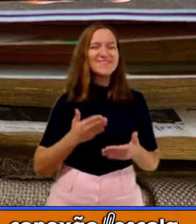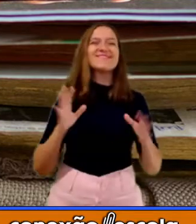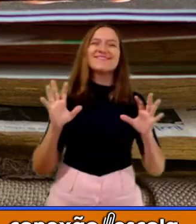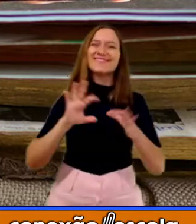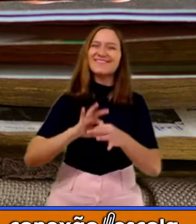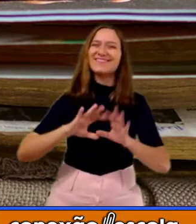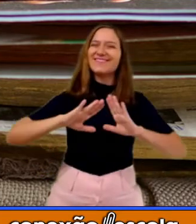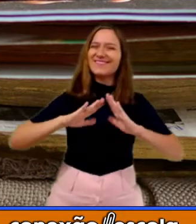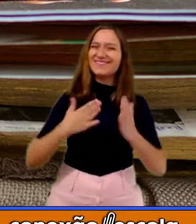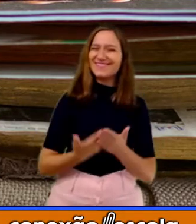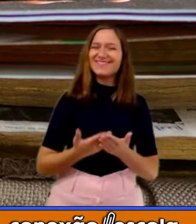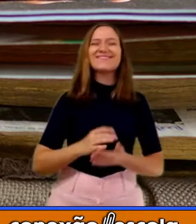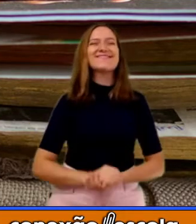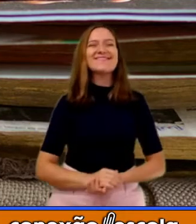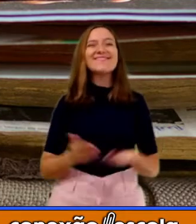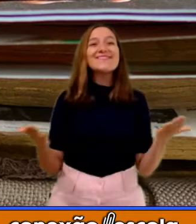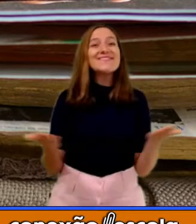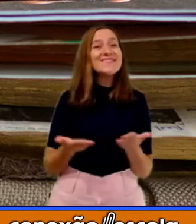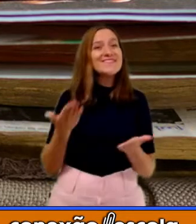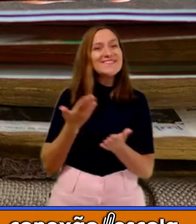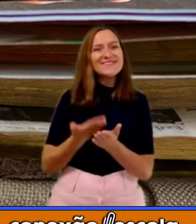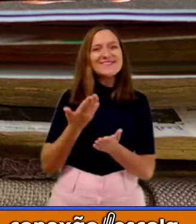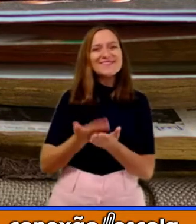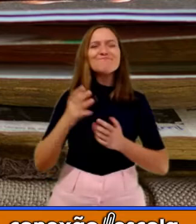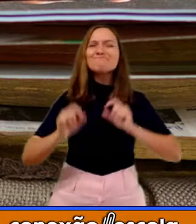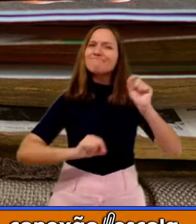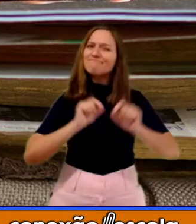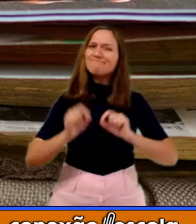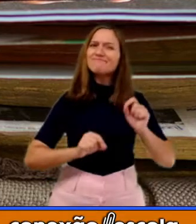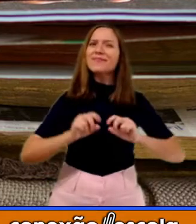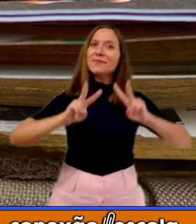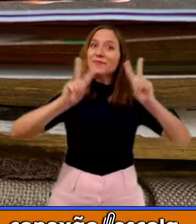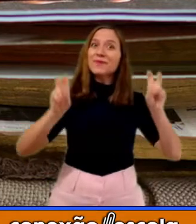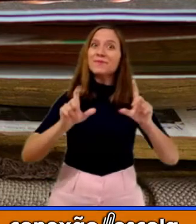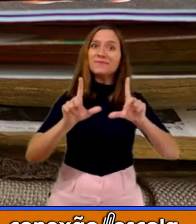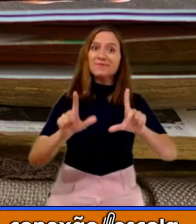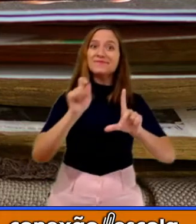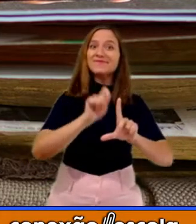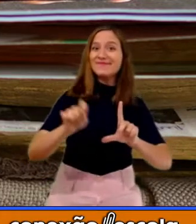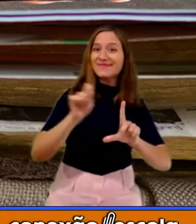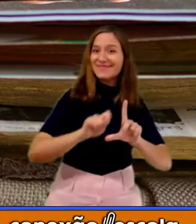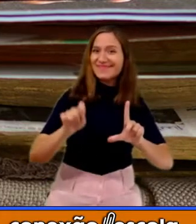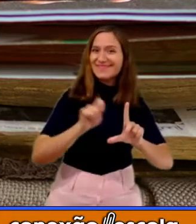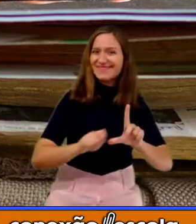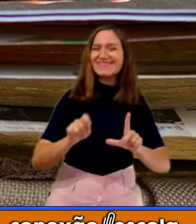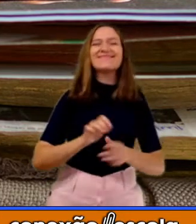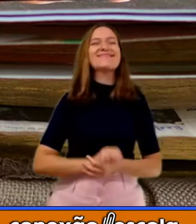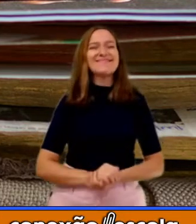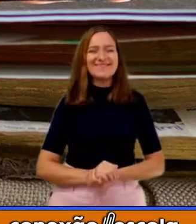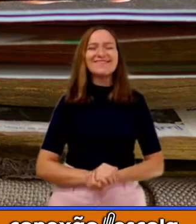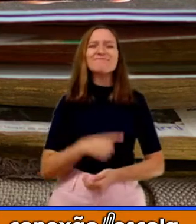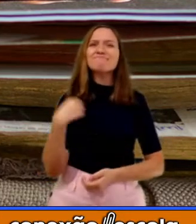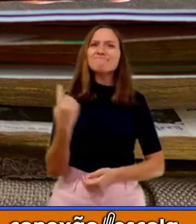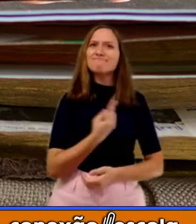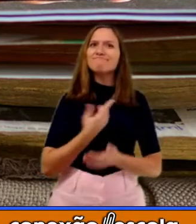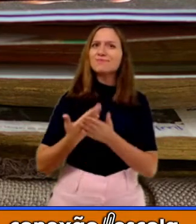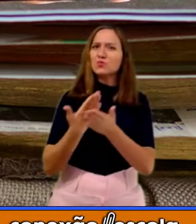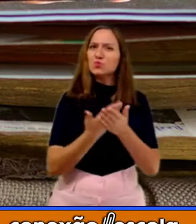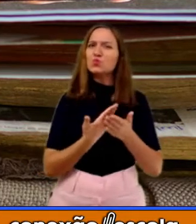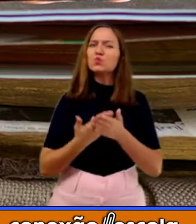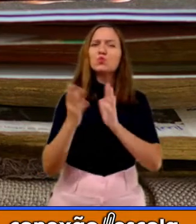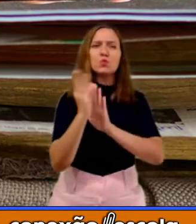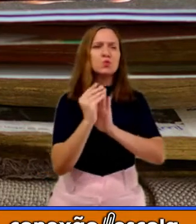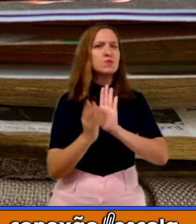Escola. Na nossa aula de hoje, vamos falar sobre brilhete. Vamos trabalhar conteúdos de